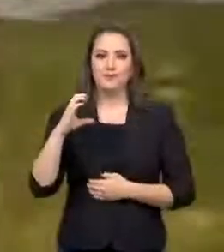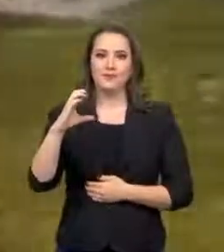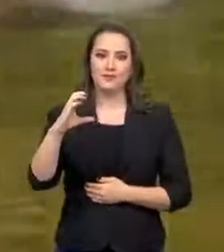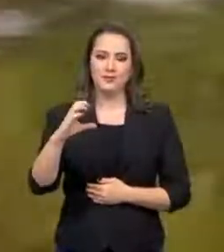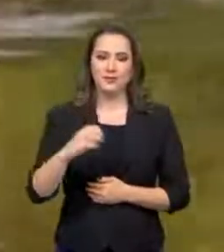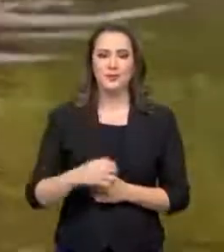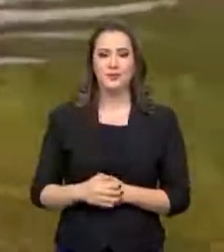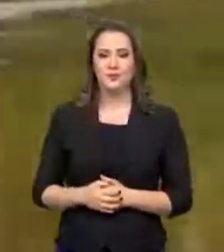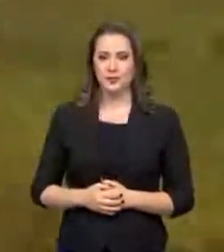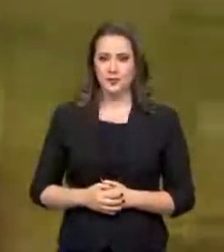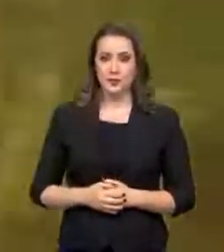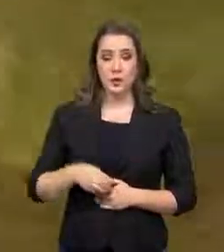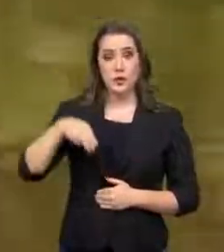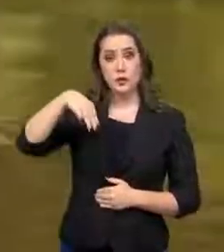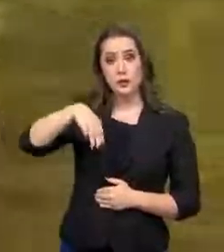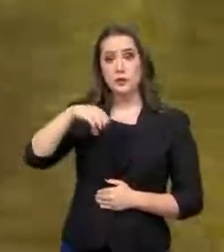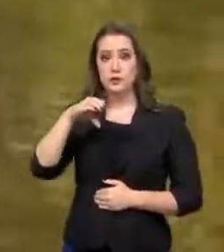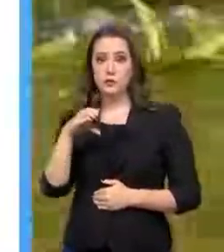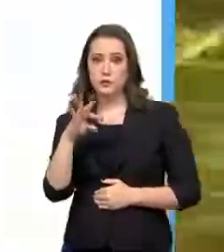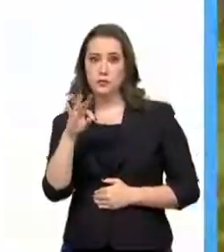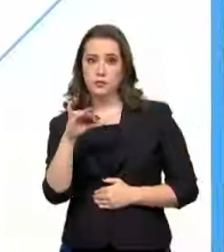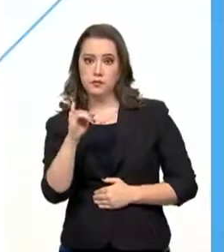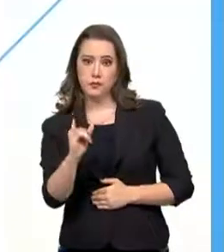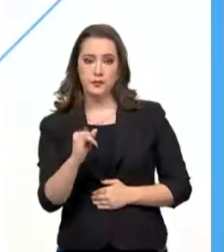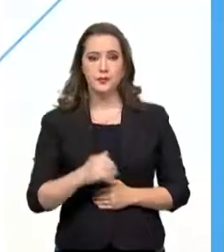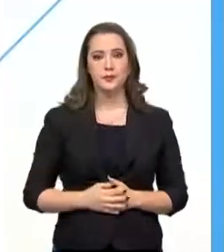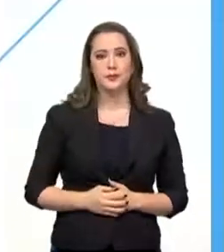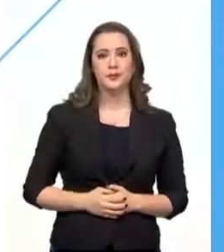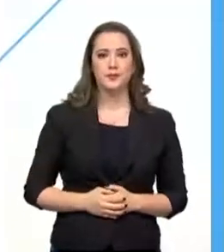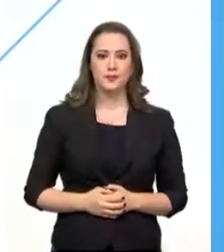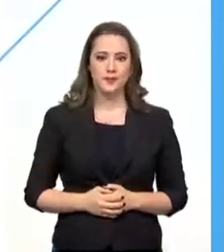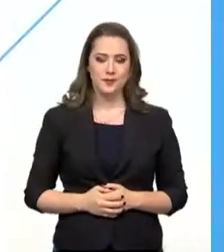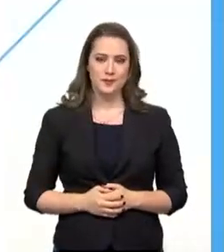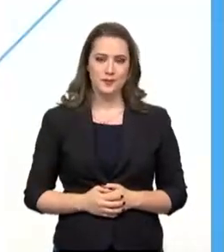Tecnologia e Inovações MCTI.